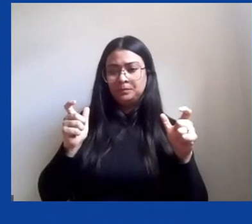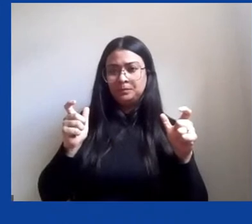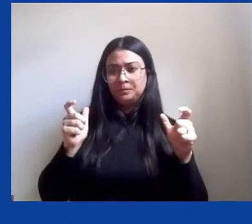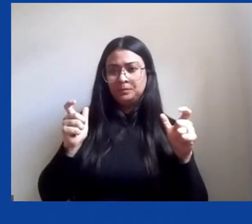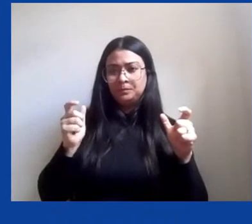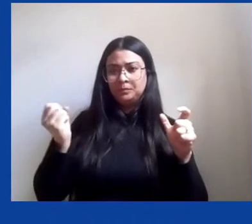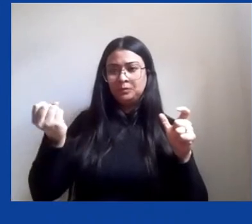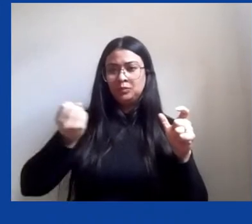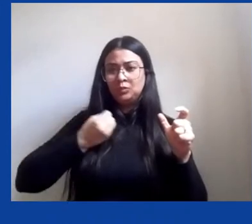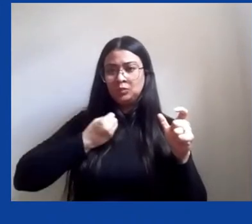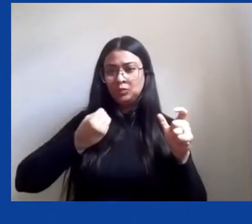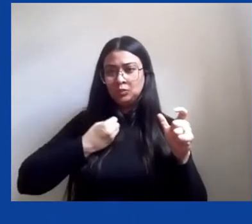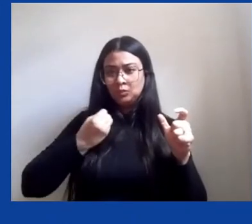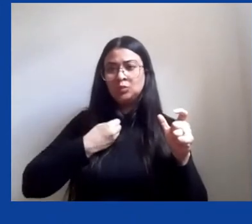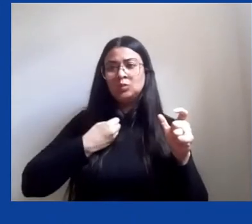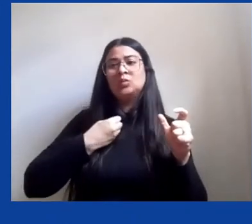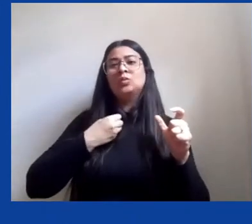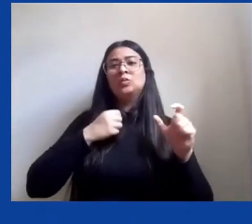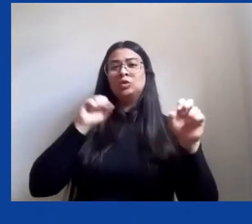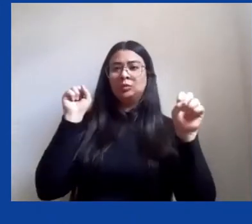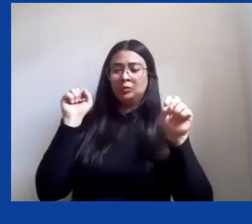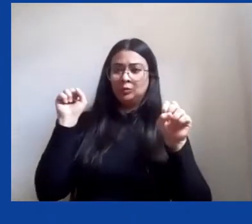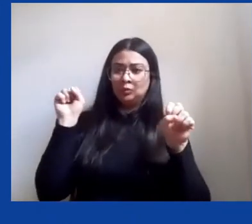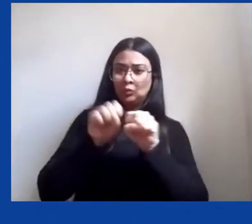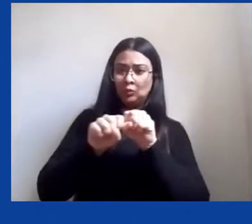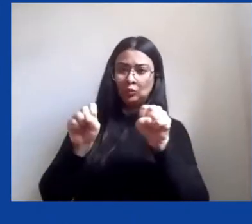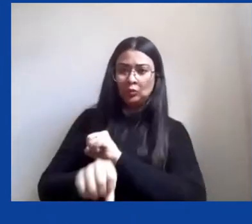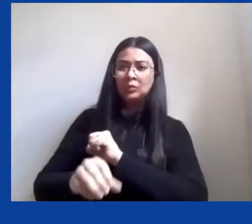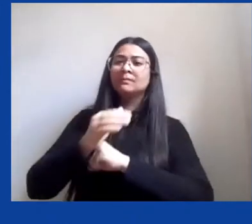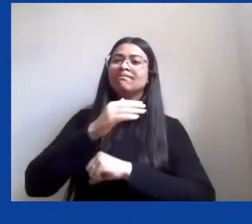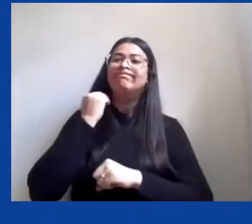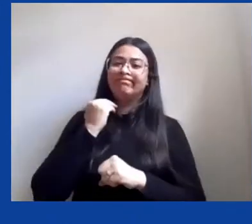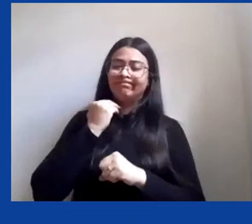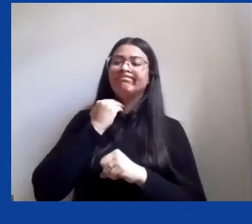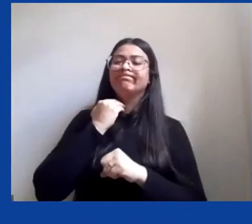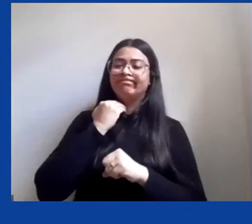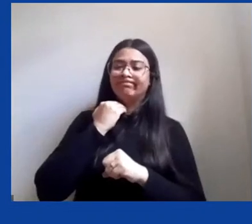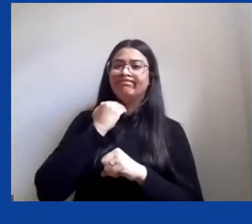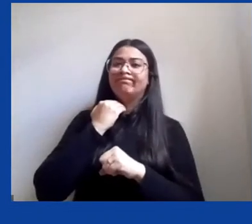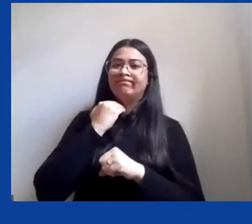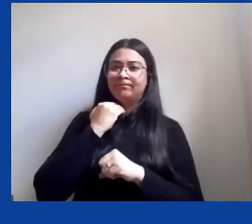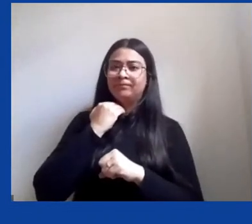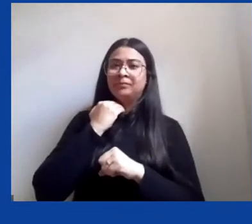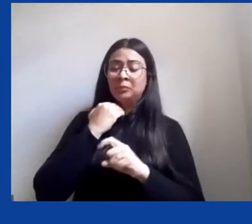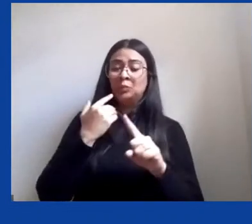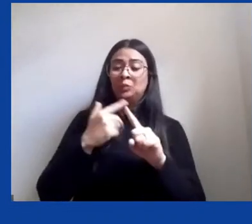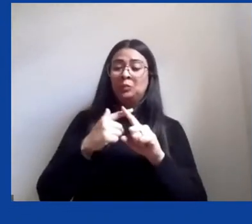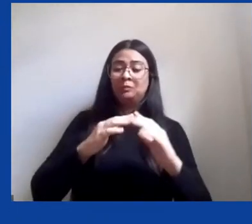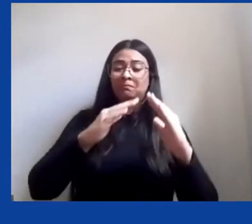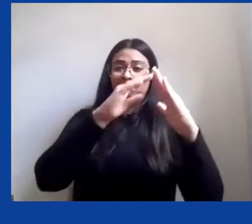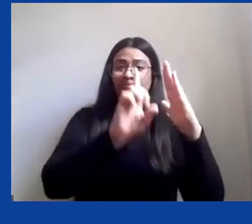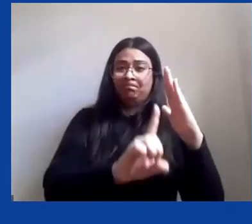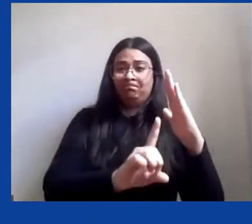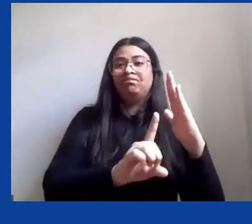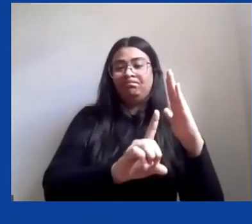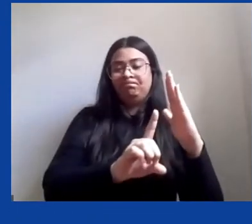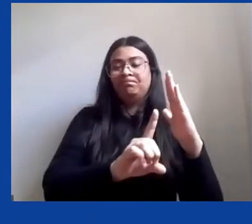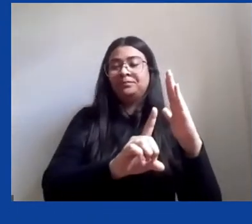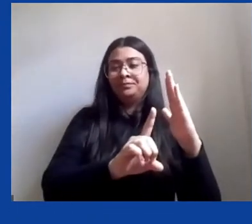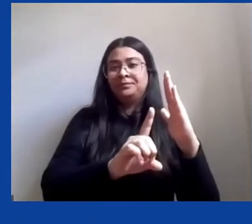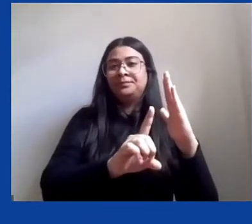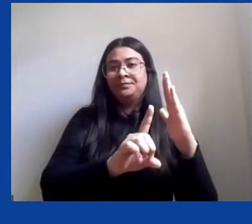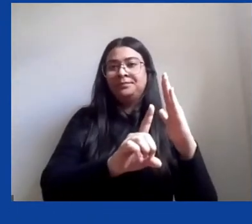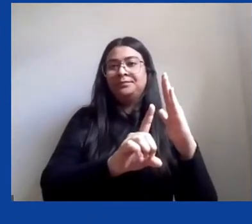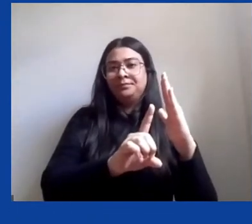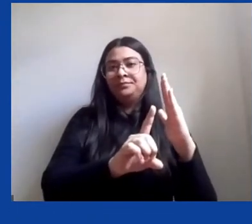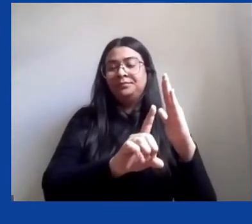homicídios e de violência causada pelo isolamento doméstico. De